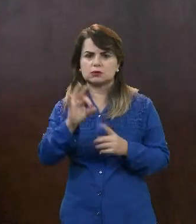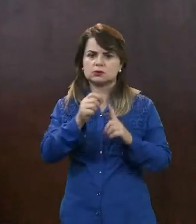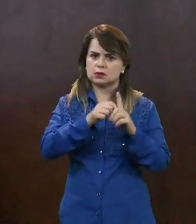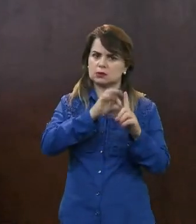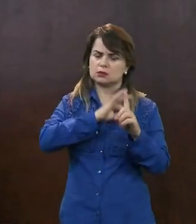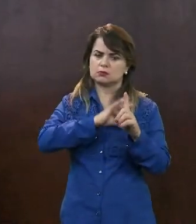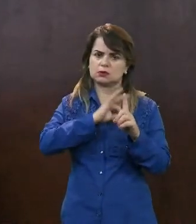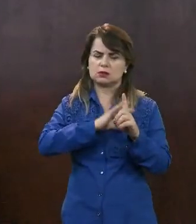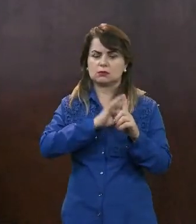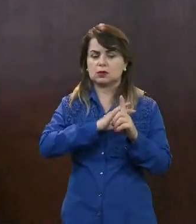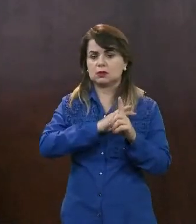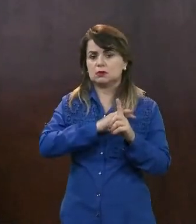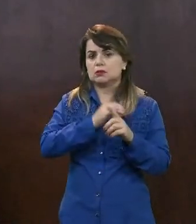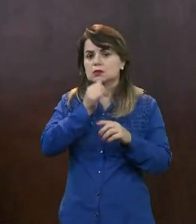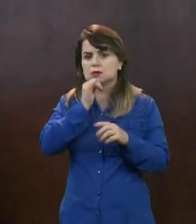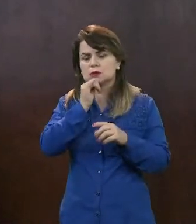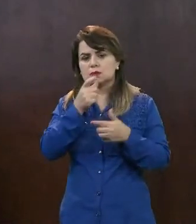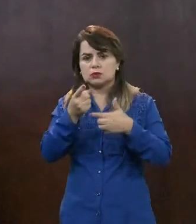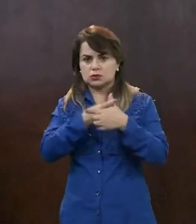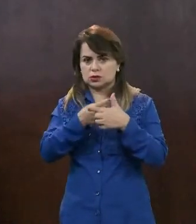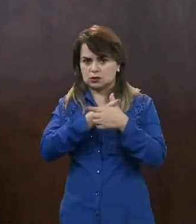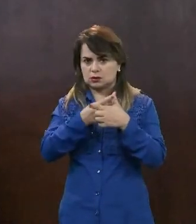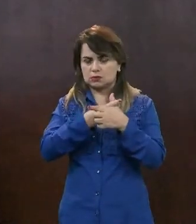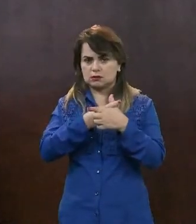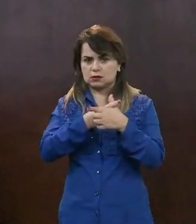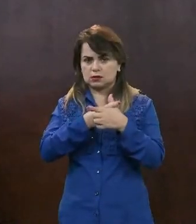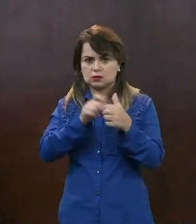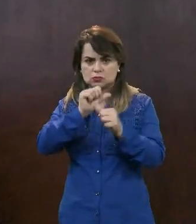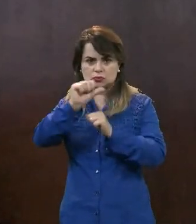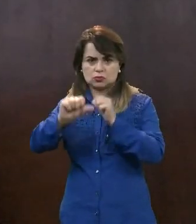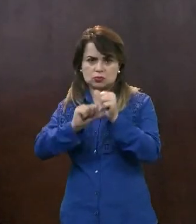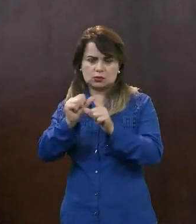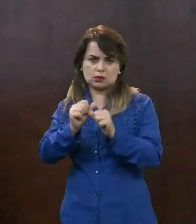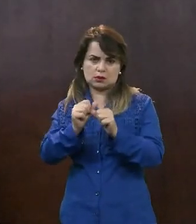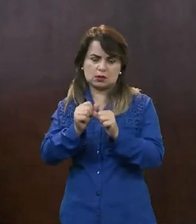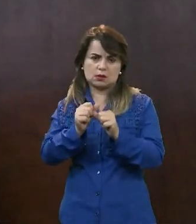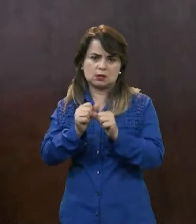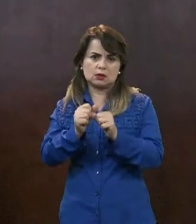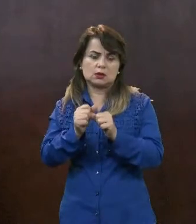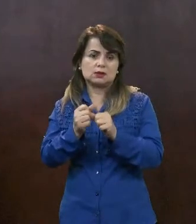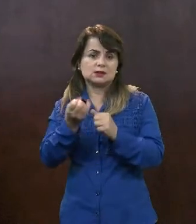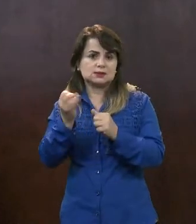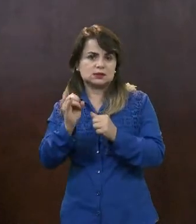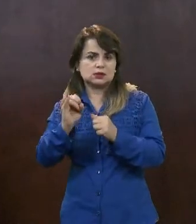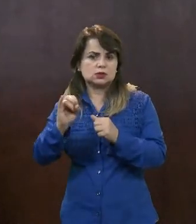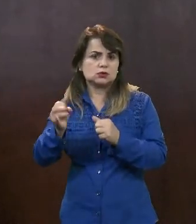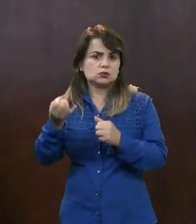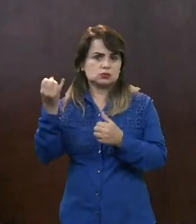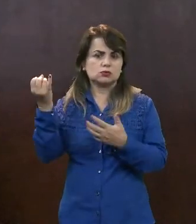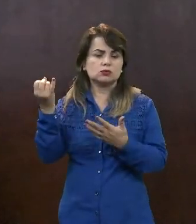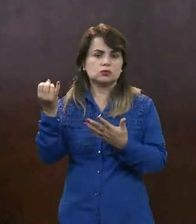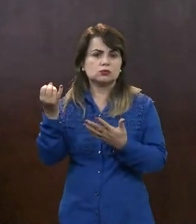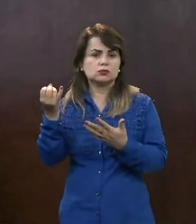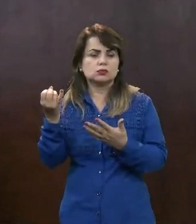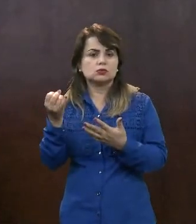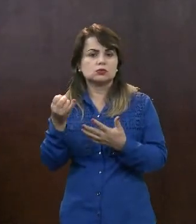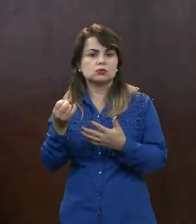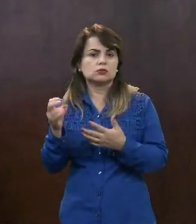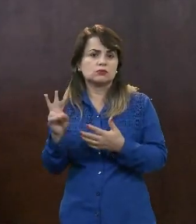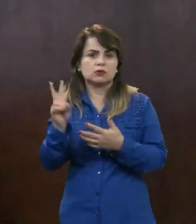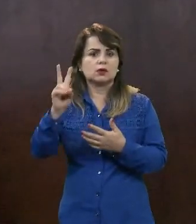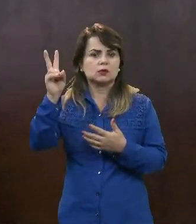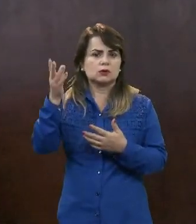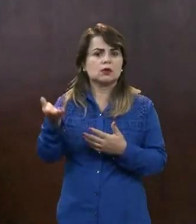renegociar a dívida, se você já pegou no limite, se isso vai acabar aumentando o valor total e,